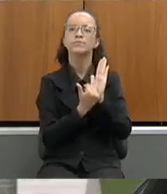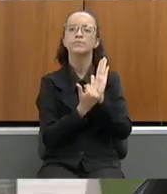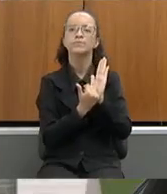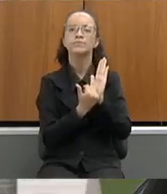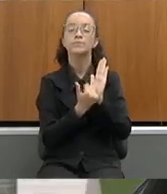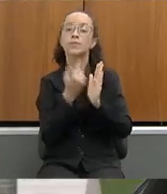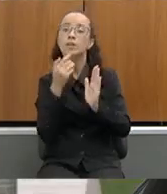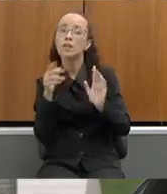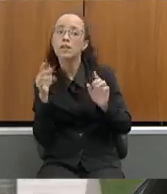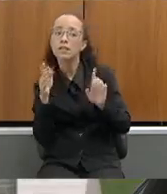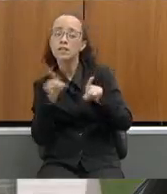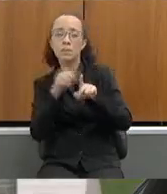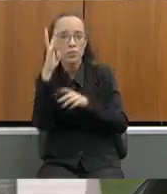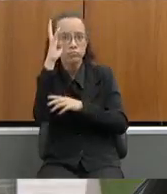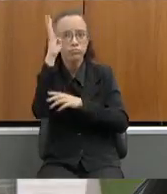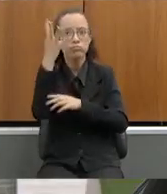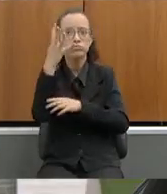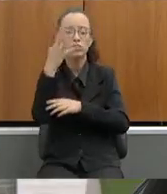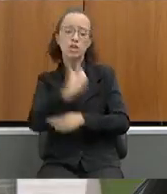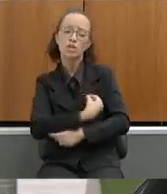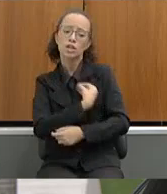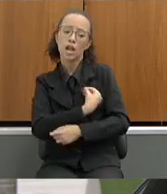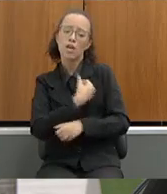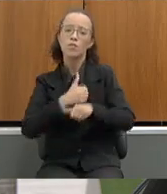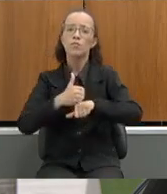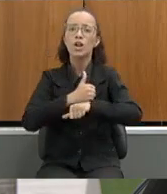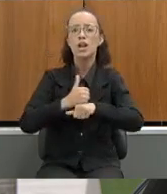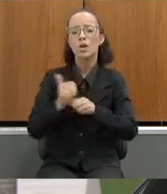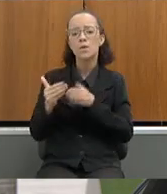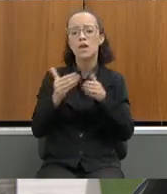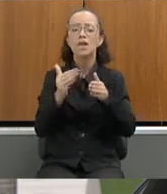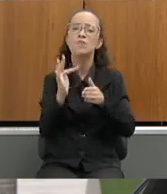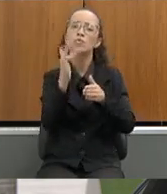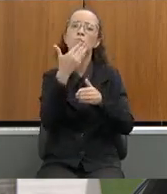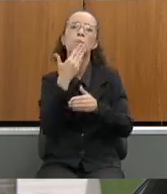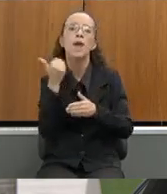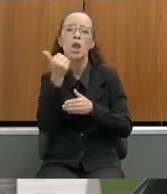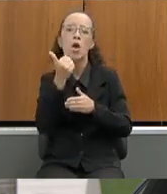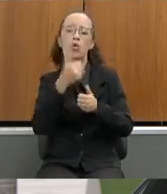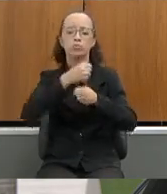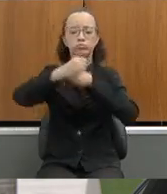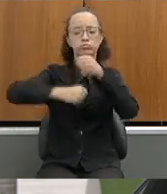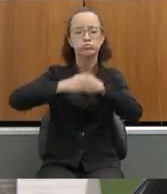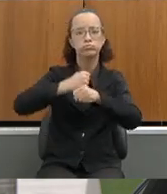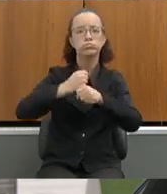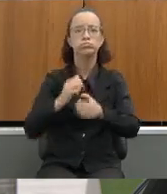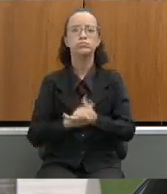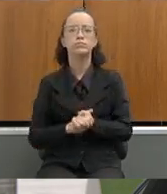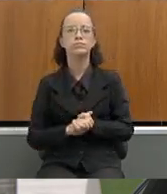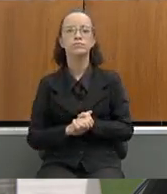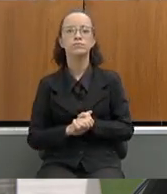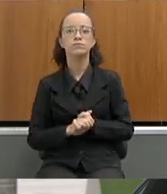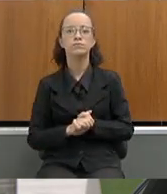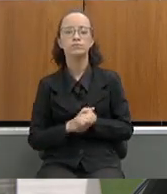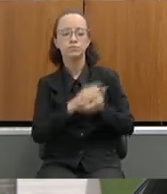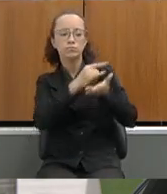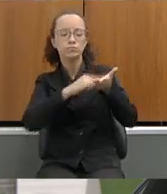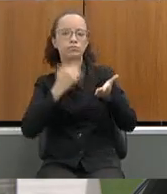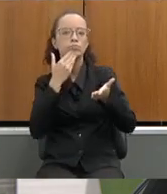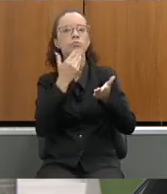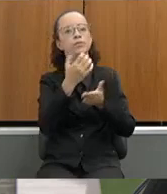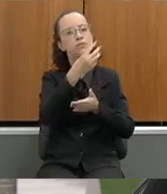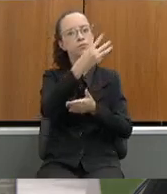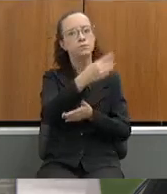medidas de valorização da carreira dos profissionais da educação básica da rede estadual a partir de 2023 requerimento de comissão